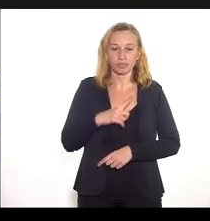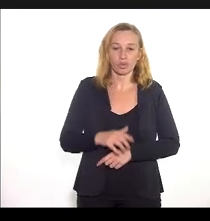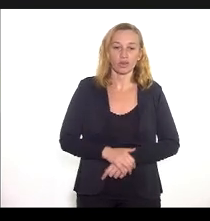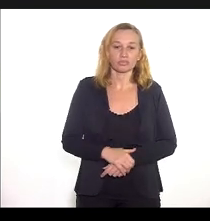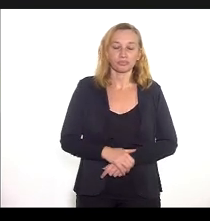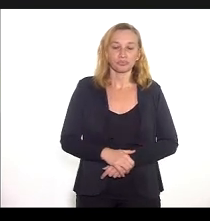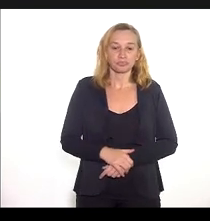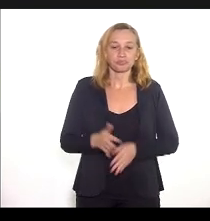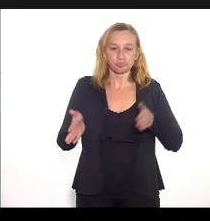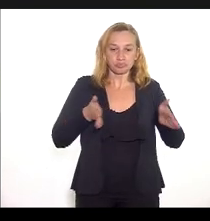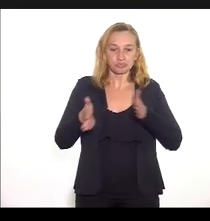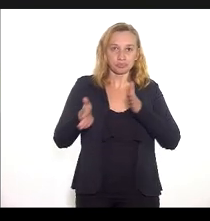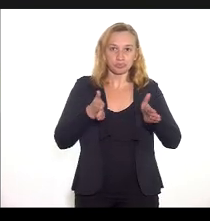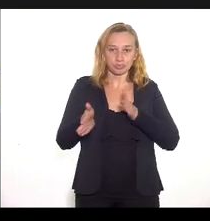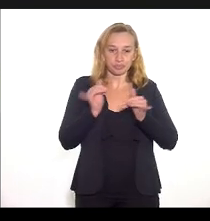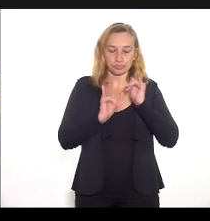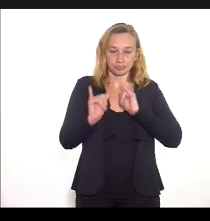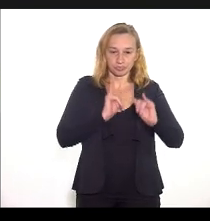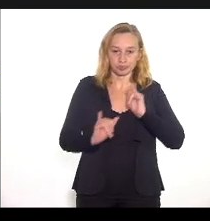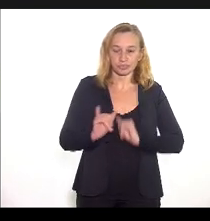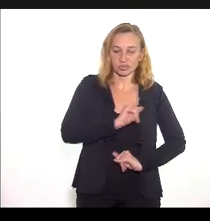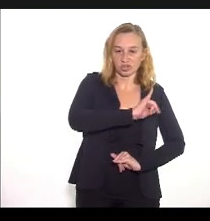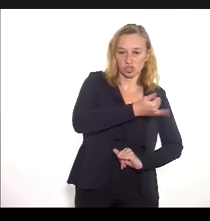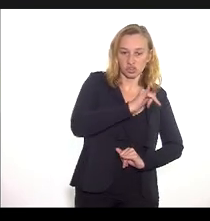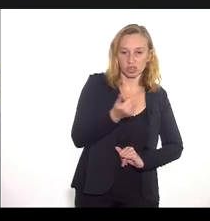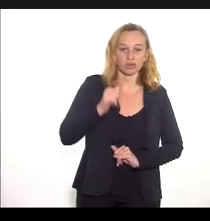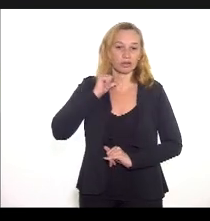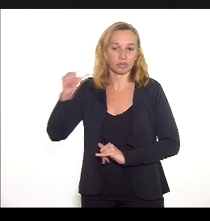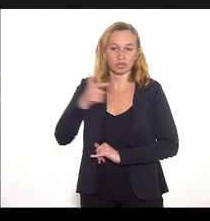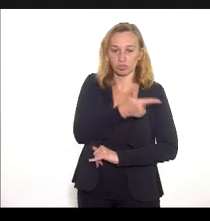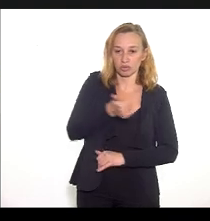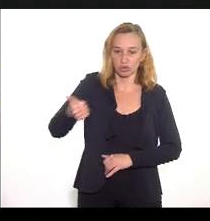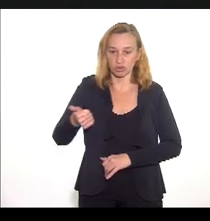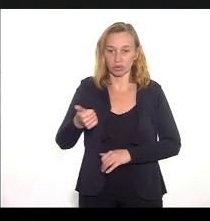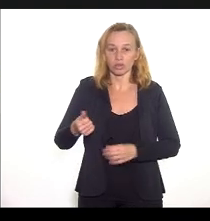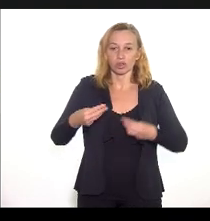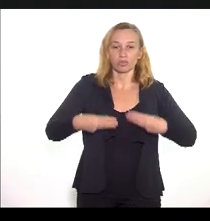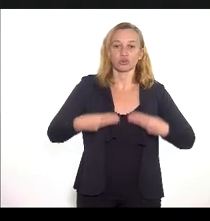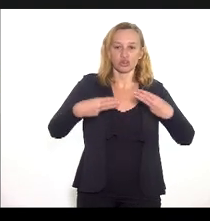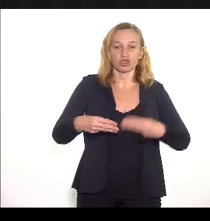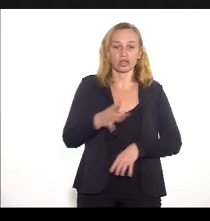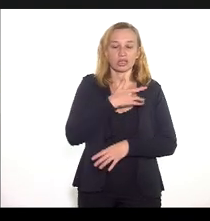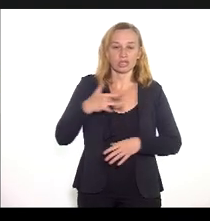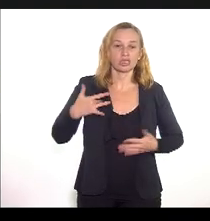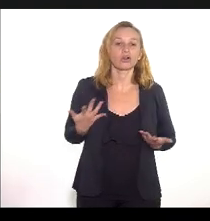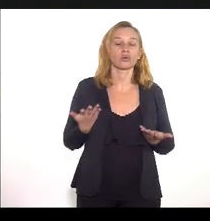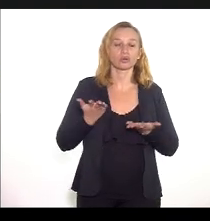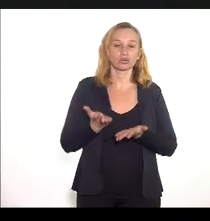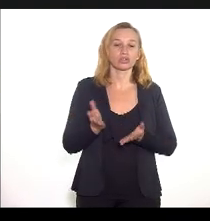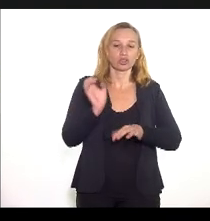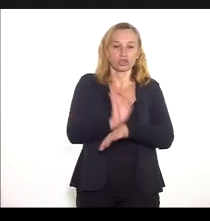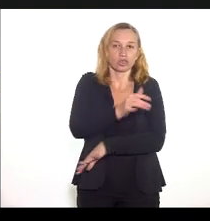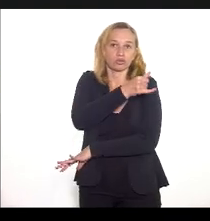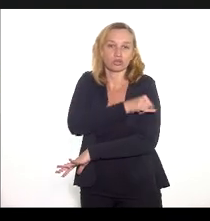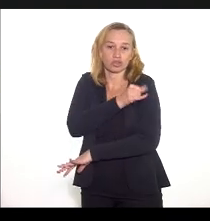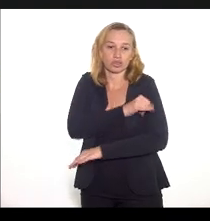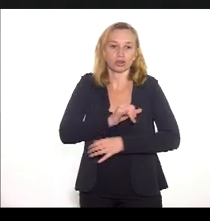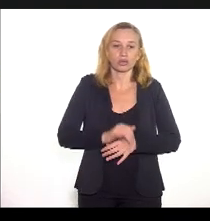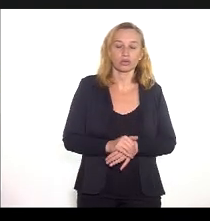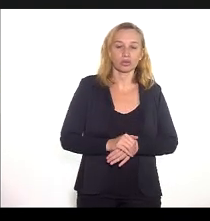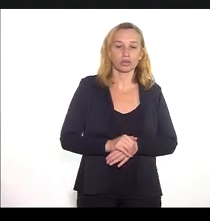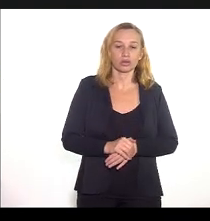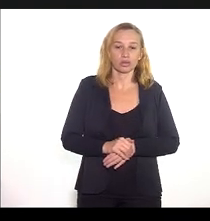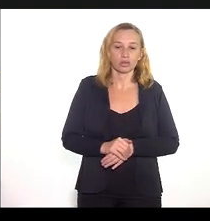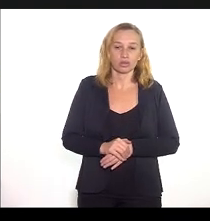No período informado janeiro a abril de 2021 o Ministério da Saúde aportou no estado do Rio de Janeiro por